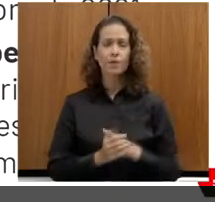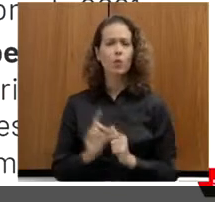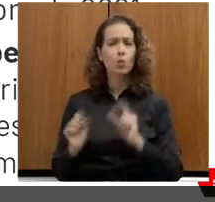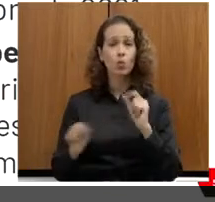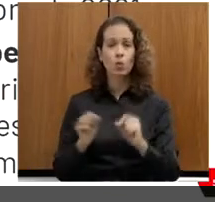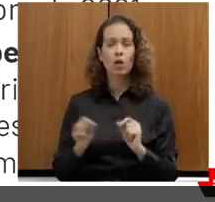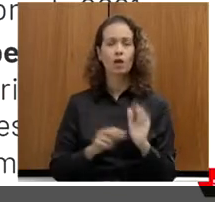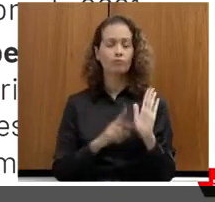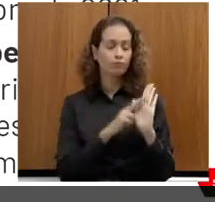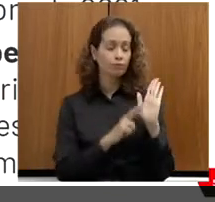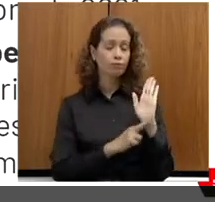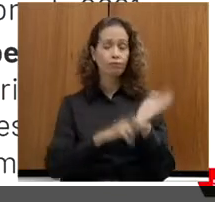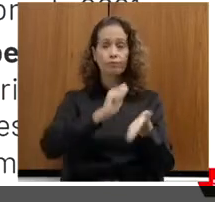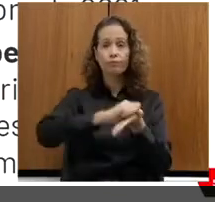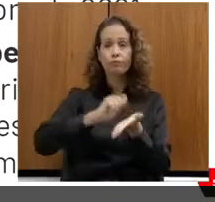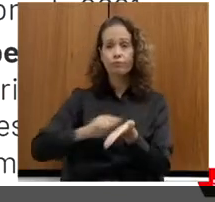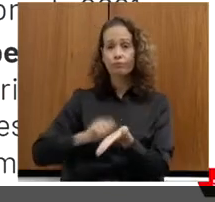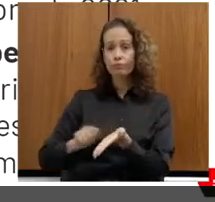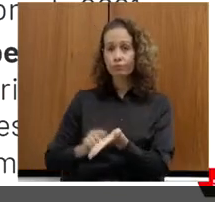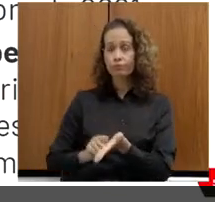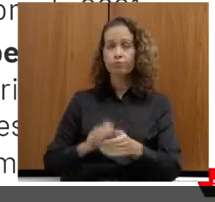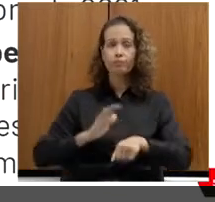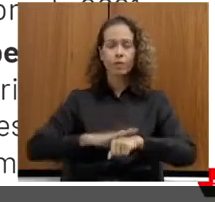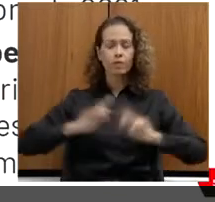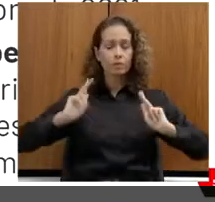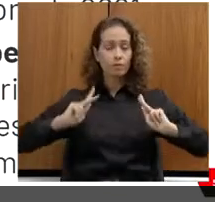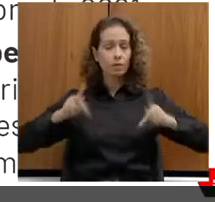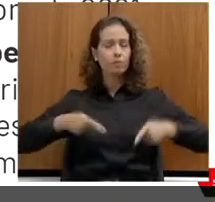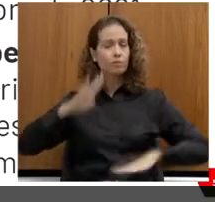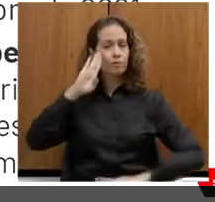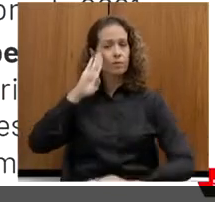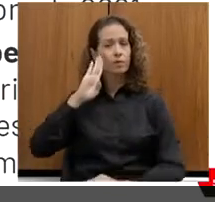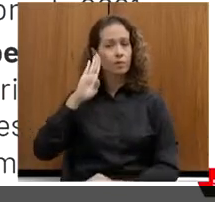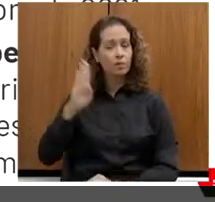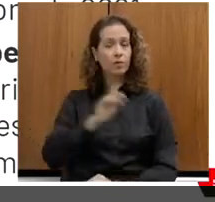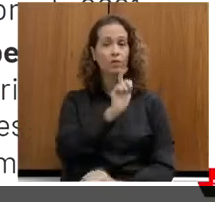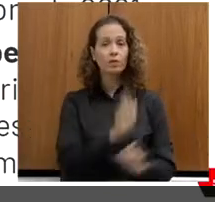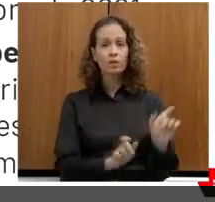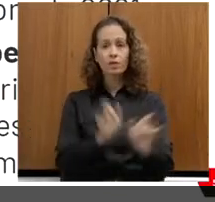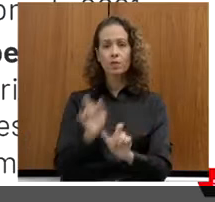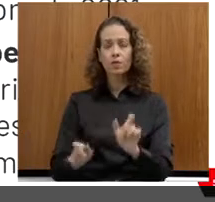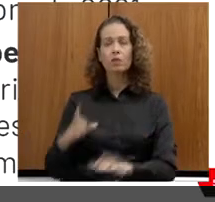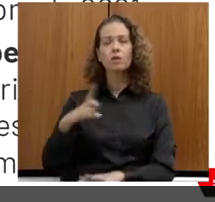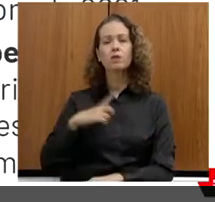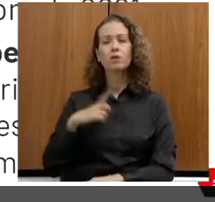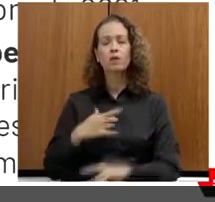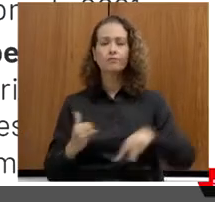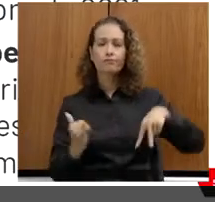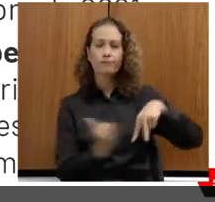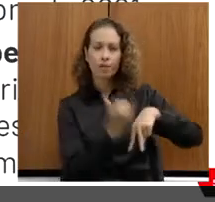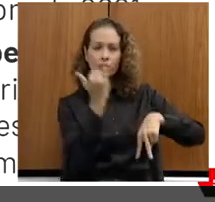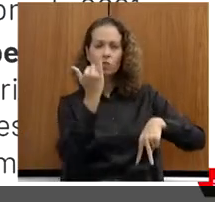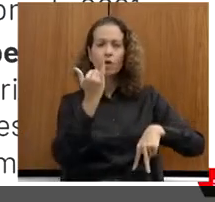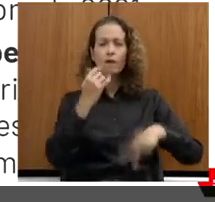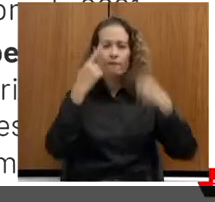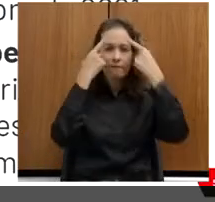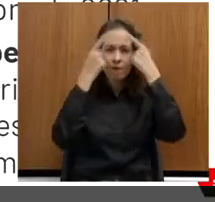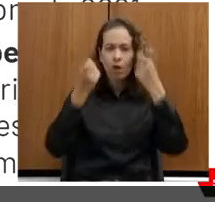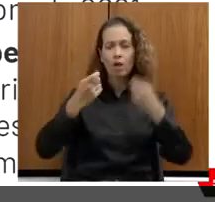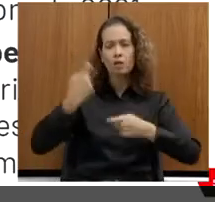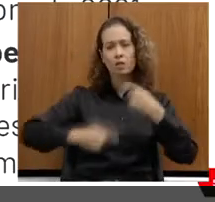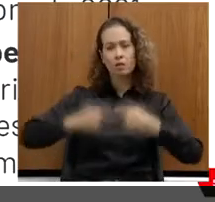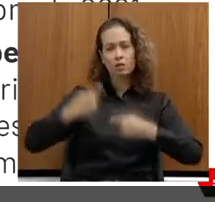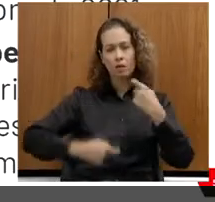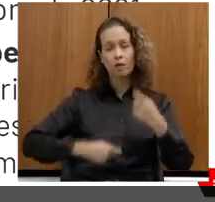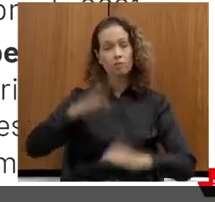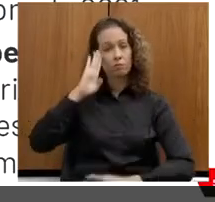humanizado, principalmente às pessoas vítimas de violência sexual, principalmente no atendimento